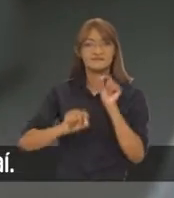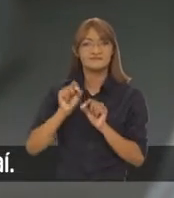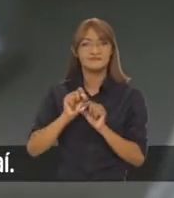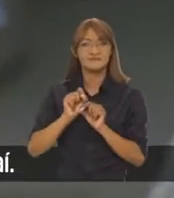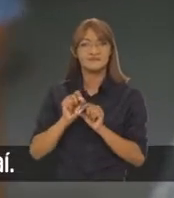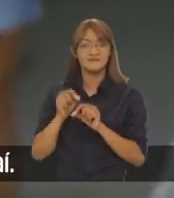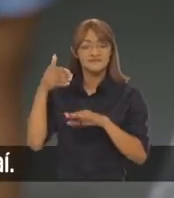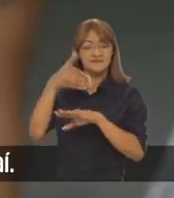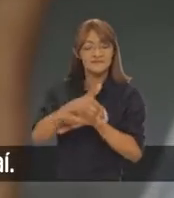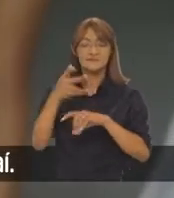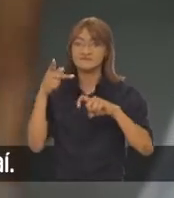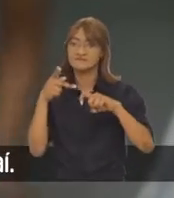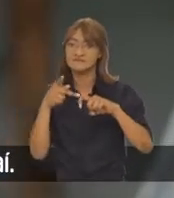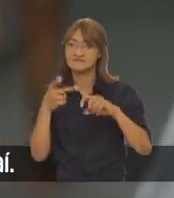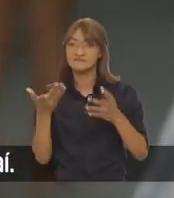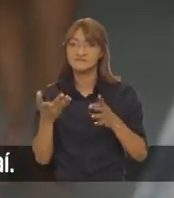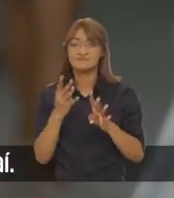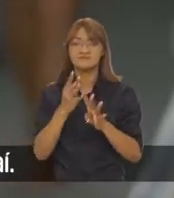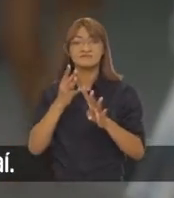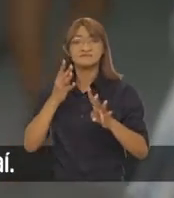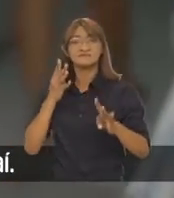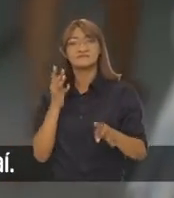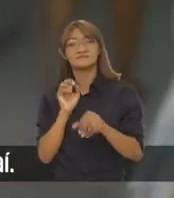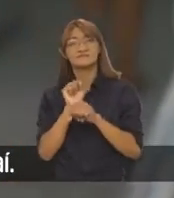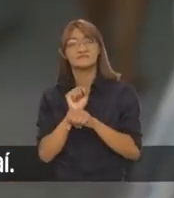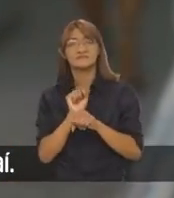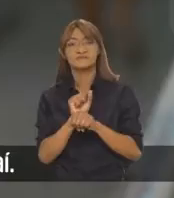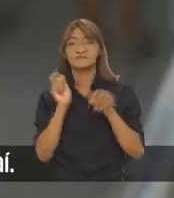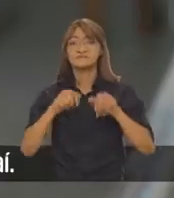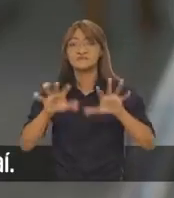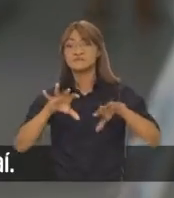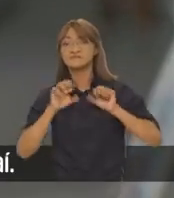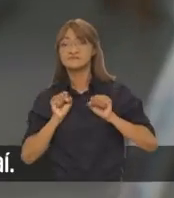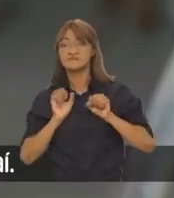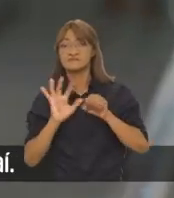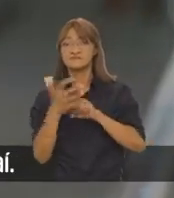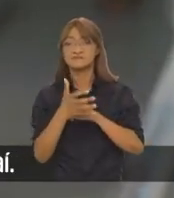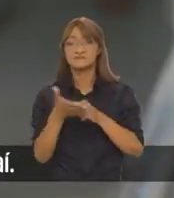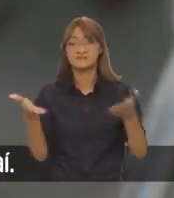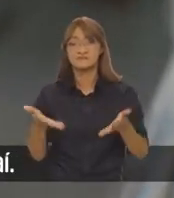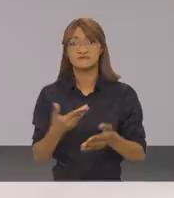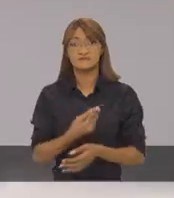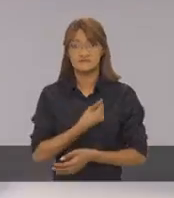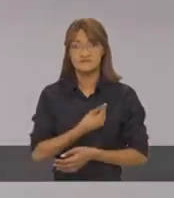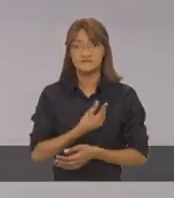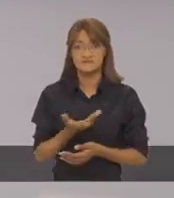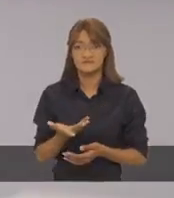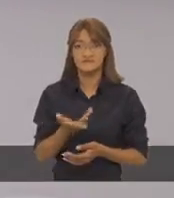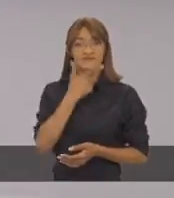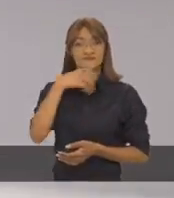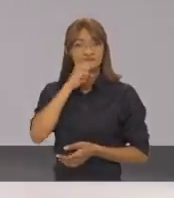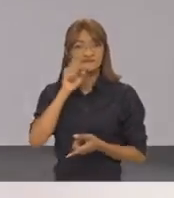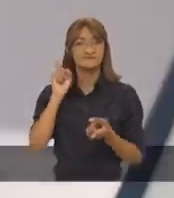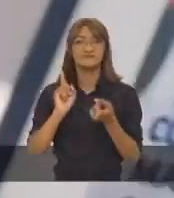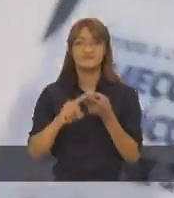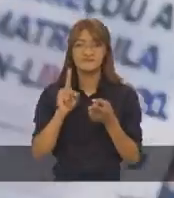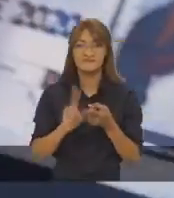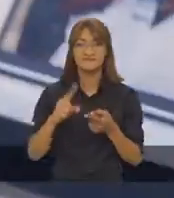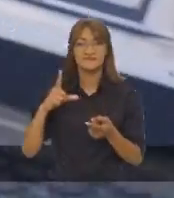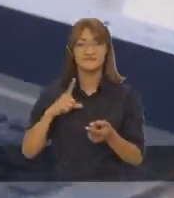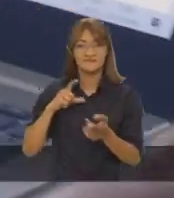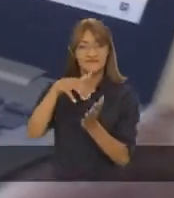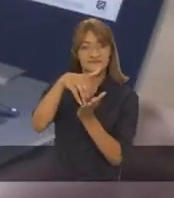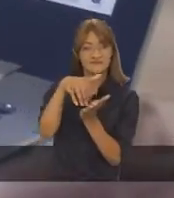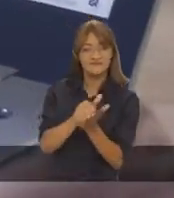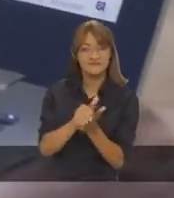venha para o posto e ficar exposta a essa pandemia que está existindo aí. Edivaldo também implantou a